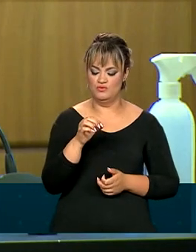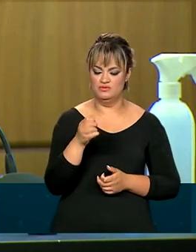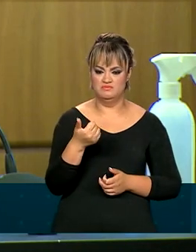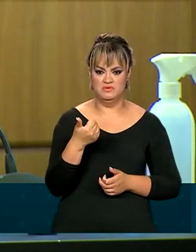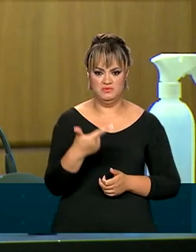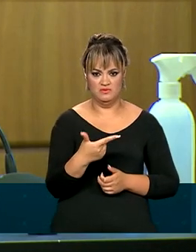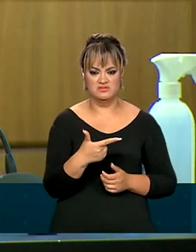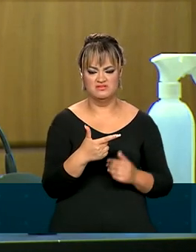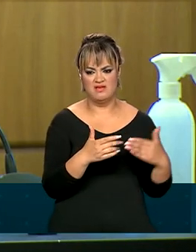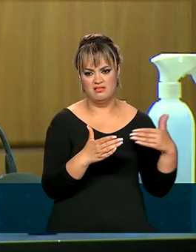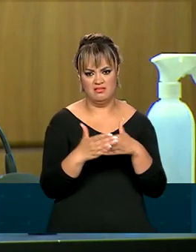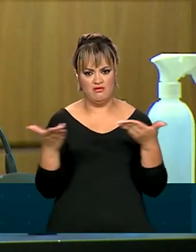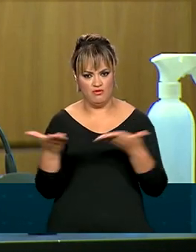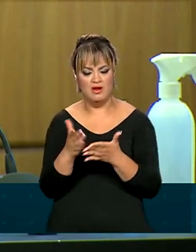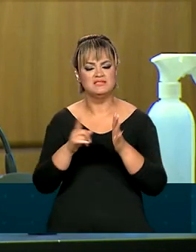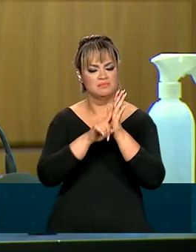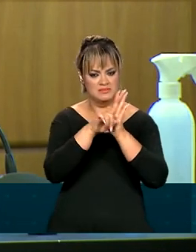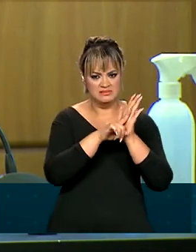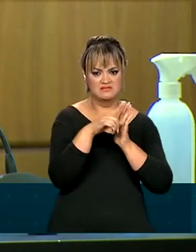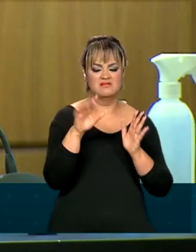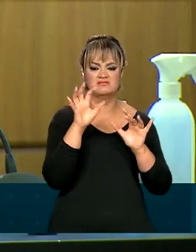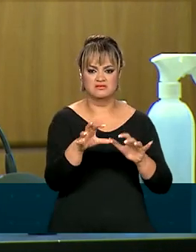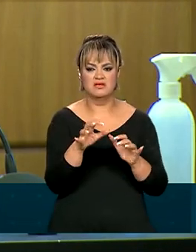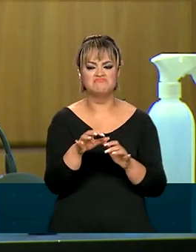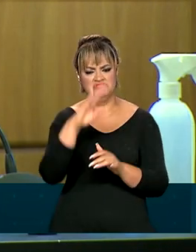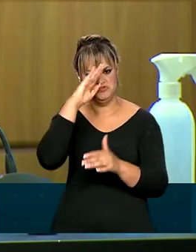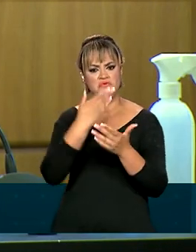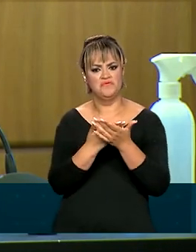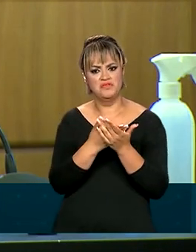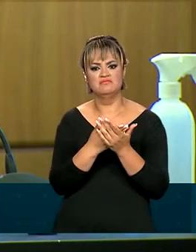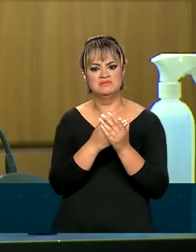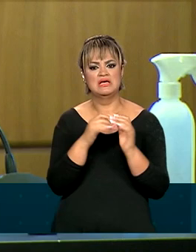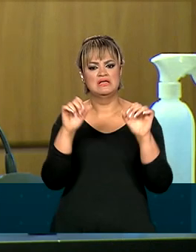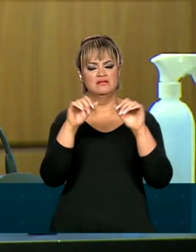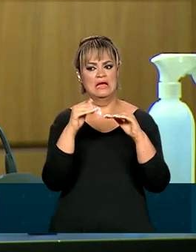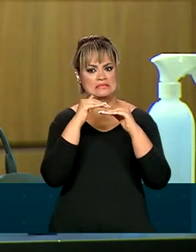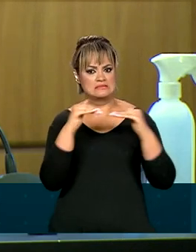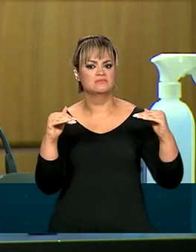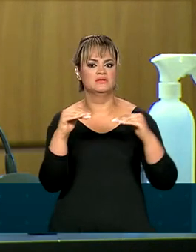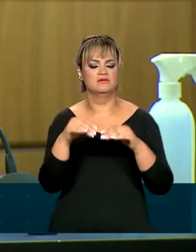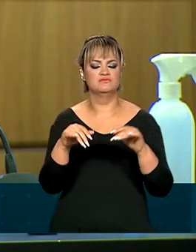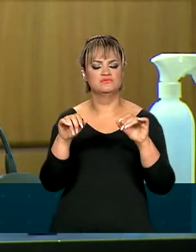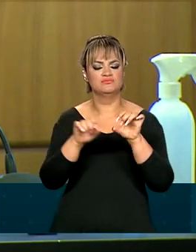faz essa pesquisa, nós estamos no nível mais alto de confiança na estabilidade do sistema financeiro.